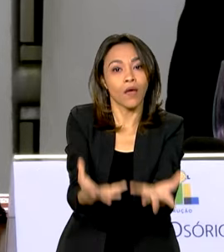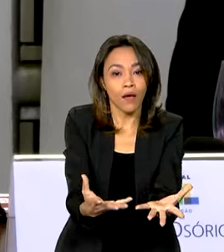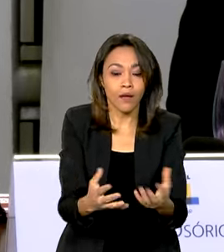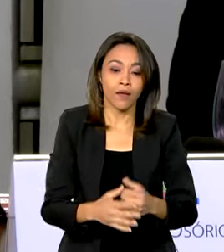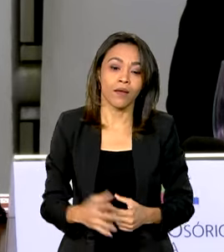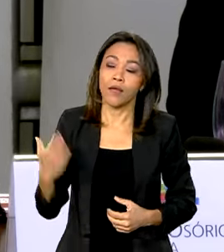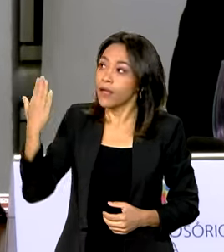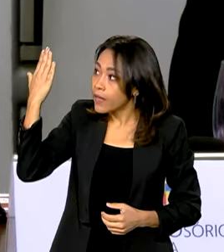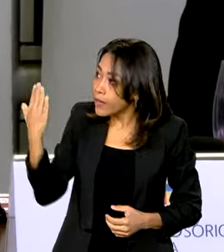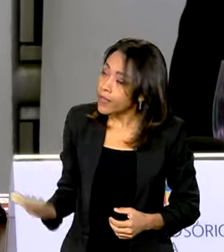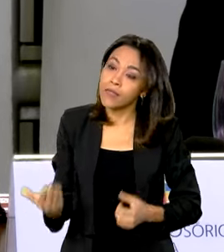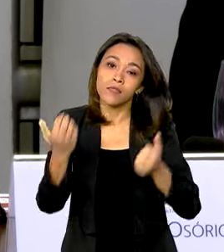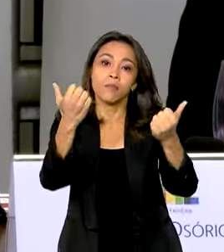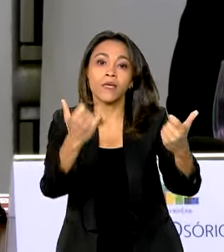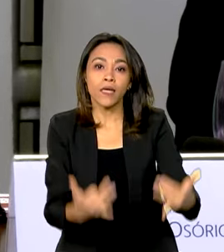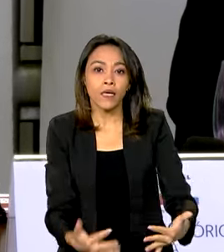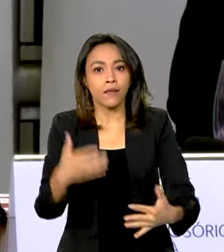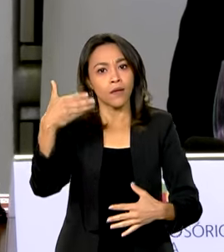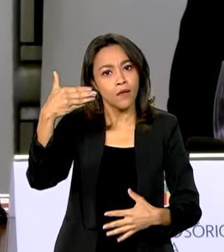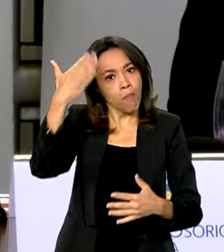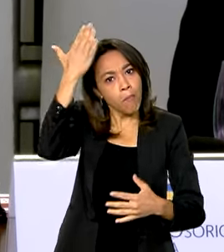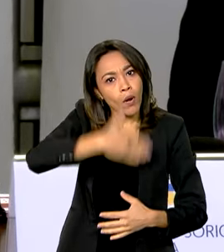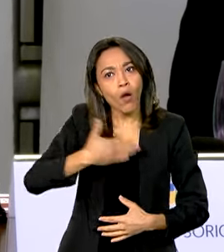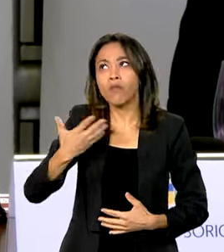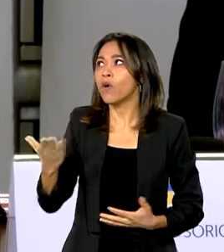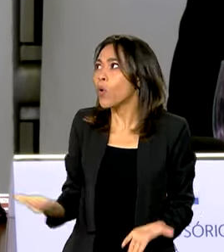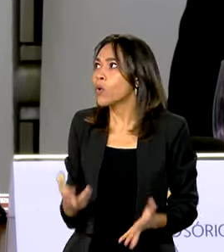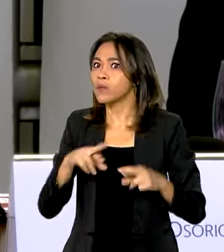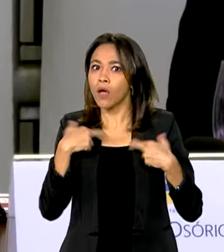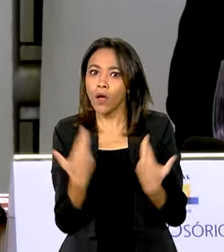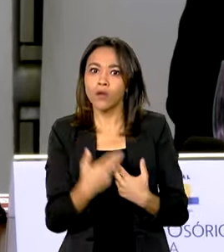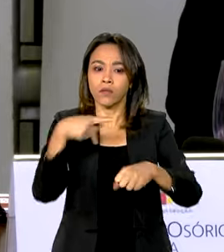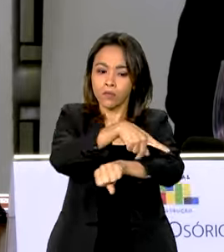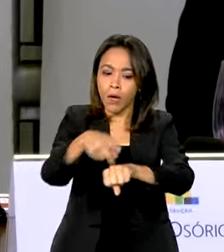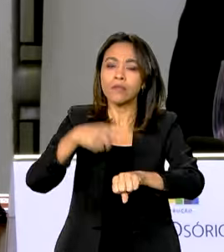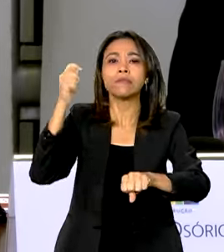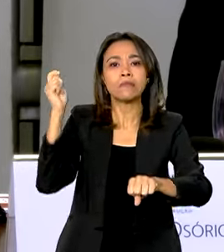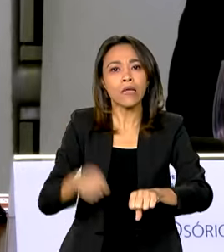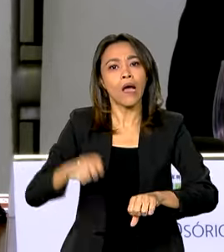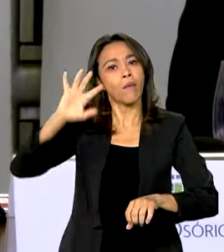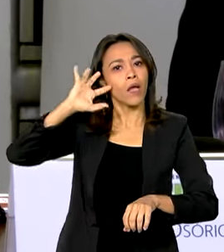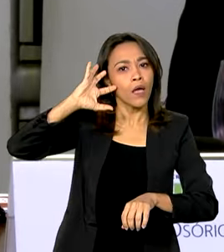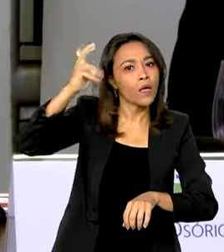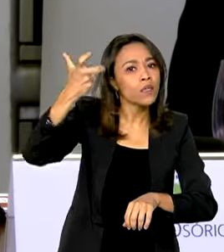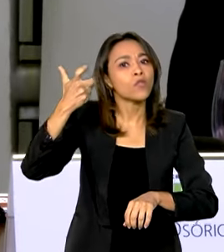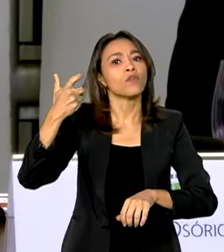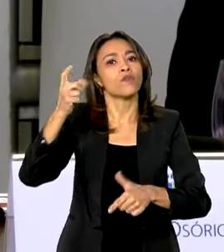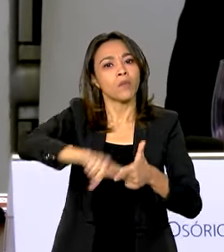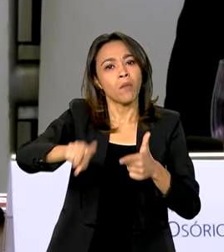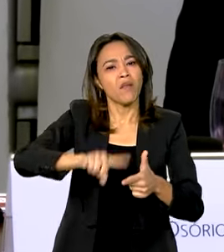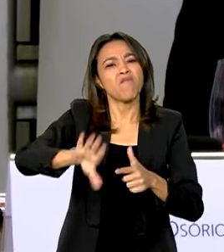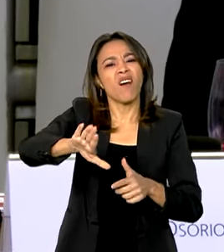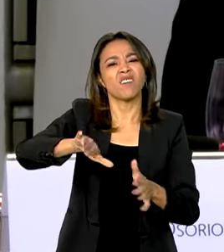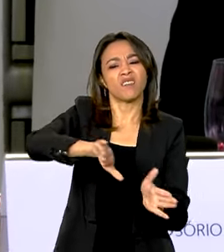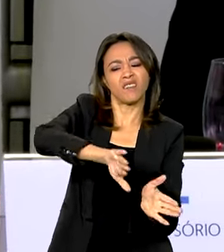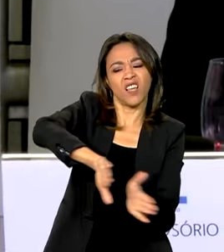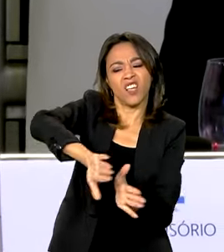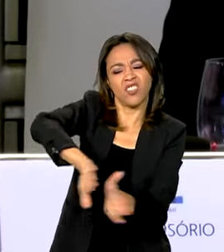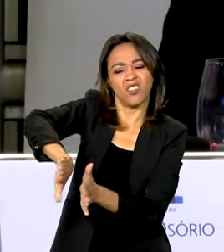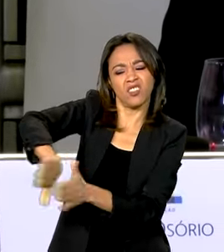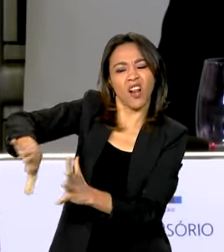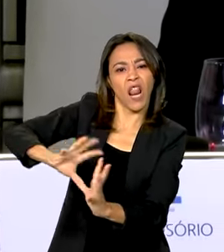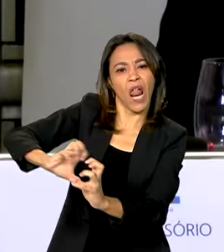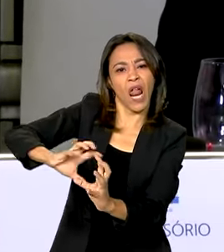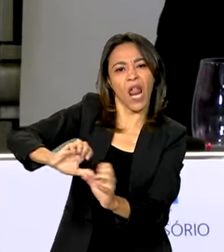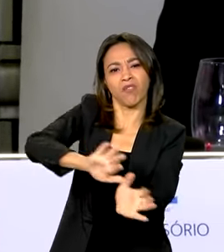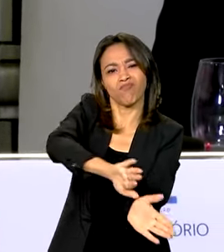pode ter uma solução extraordinária na medida em que a gente deixa de lado todo e qualquer problema